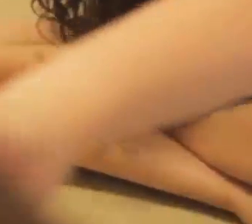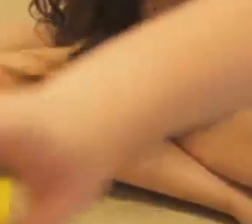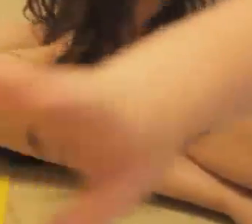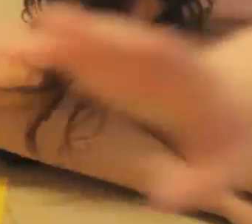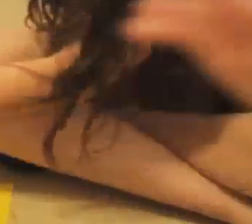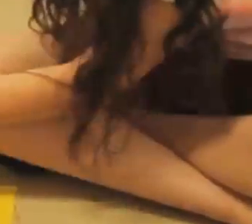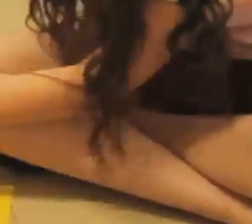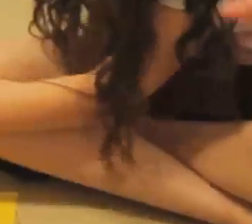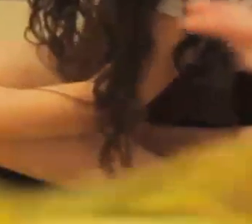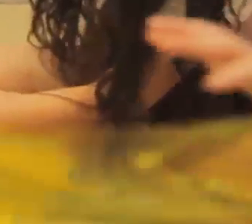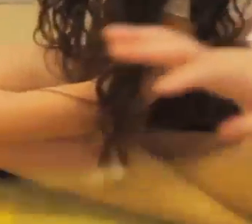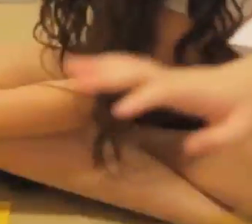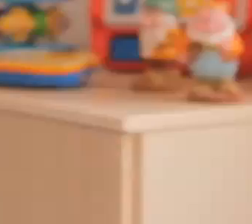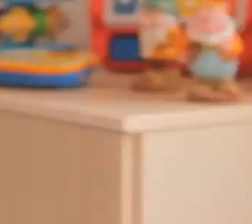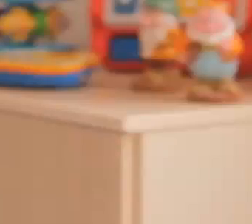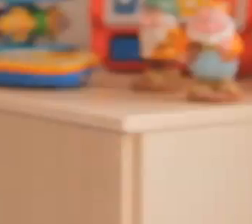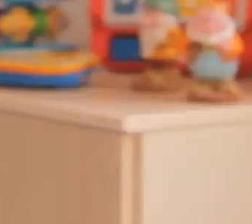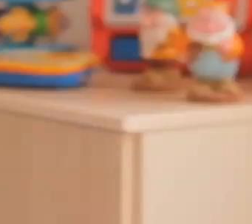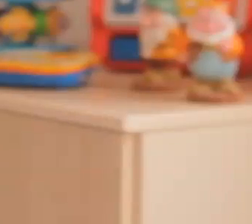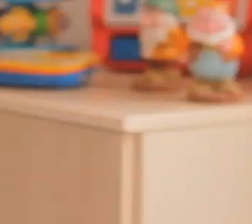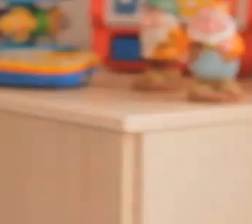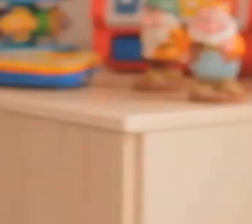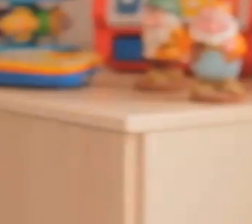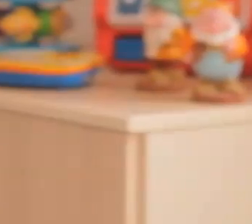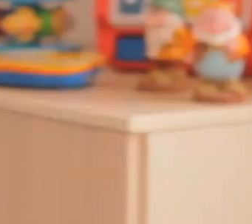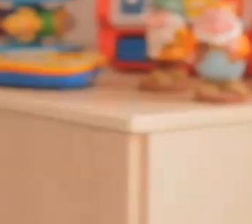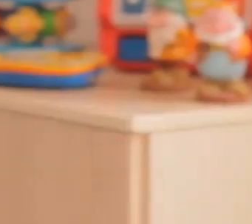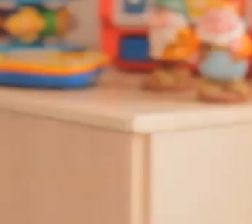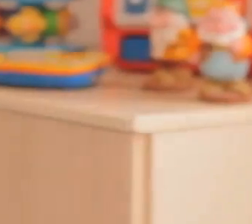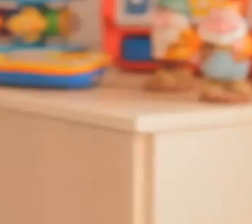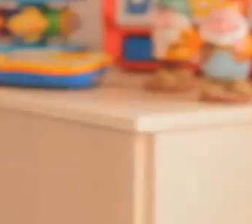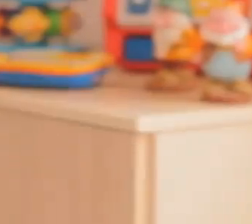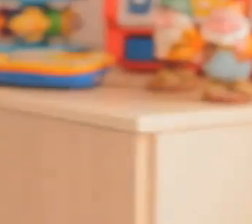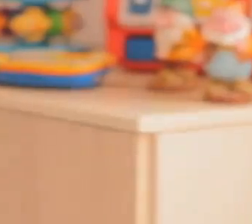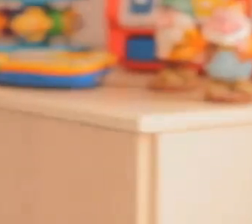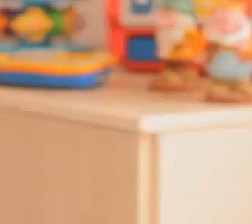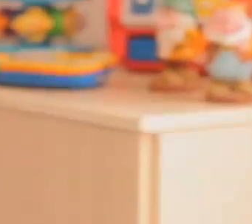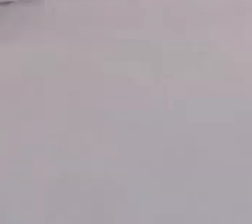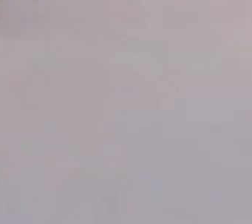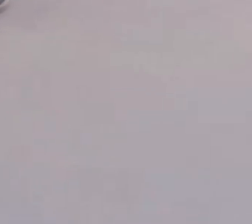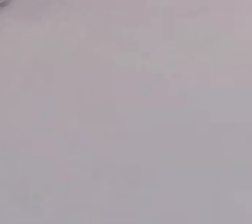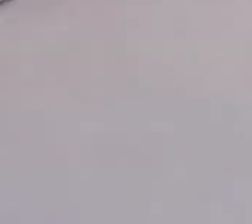eu acho que tem que ser muito mais que uma inclusão escolar. Ela tem que ser uma inclusão na sociedade.